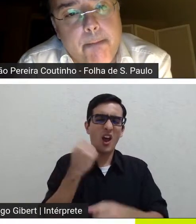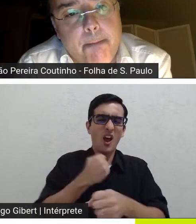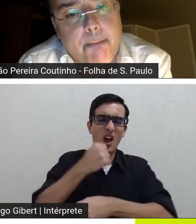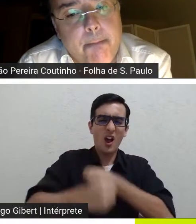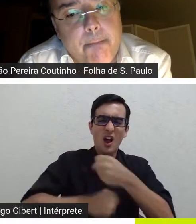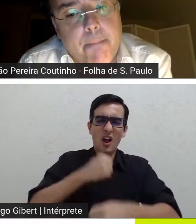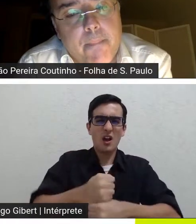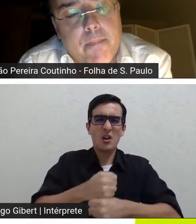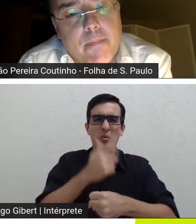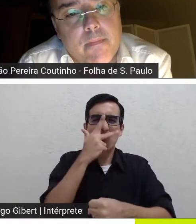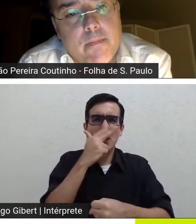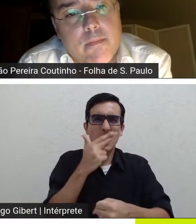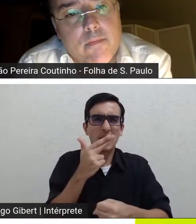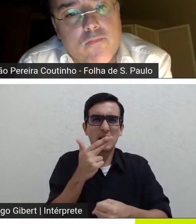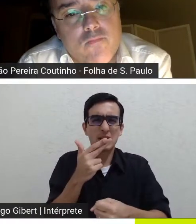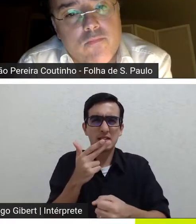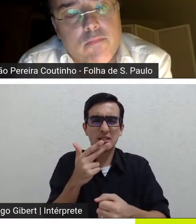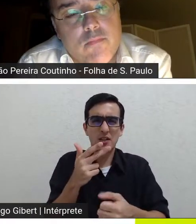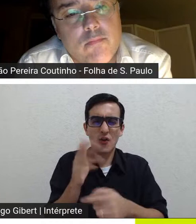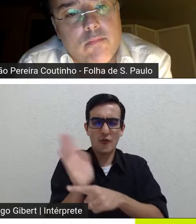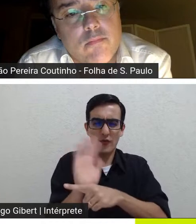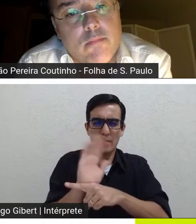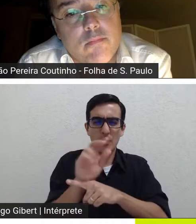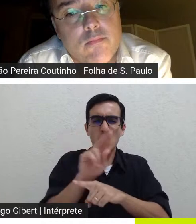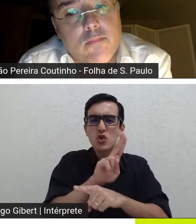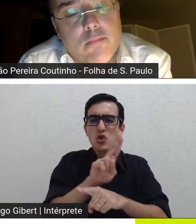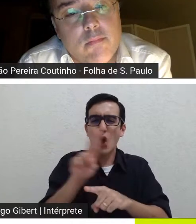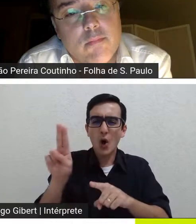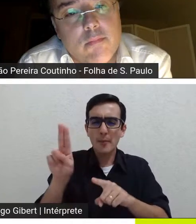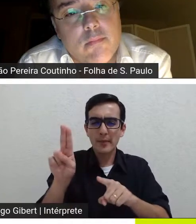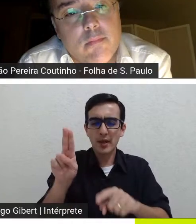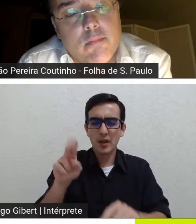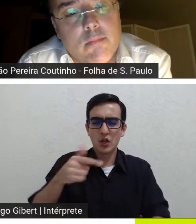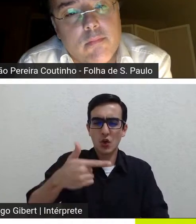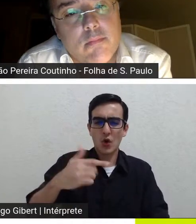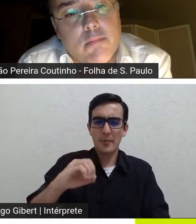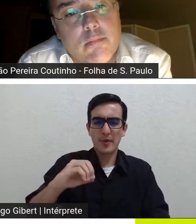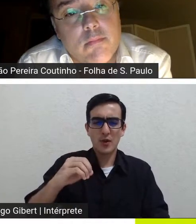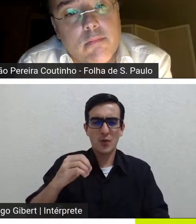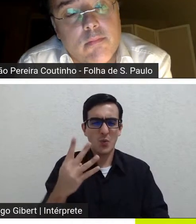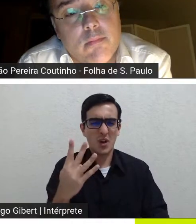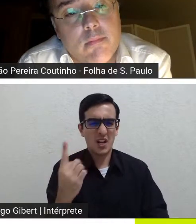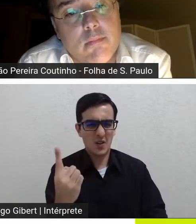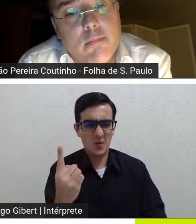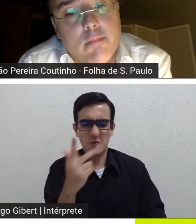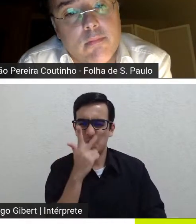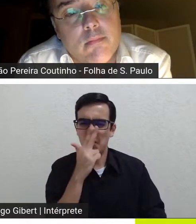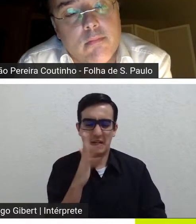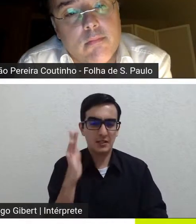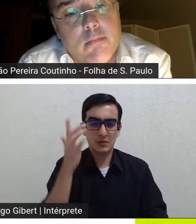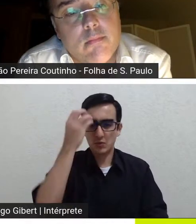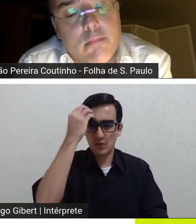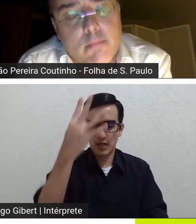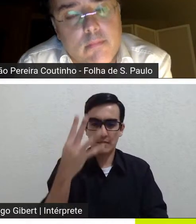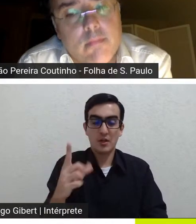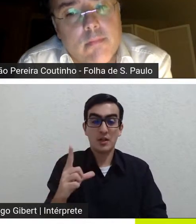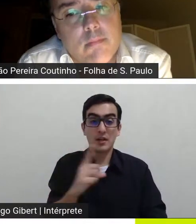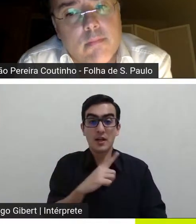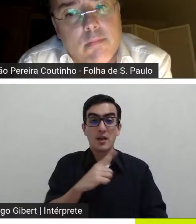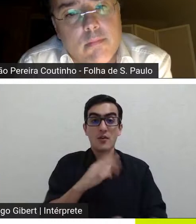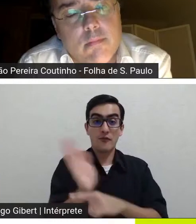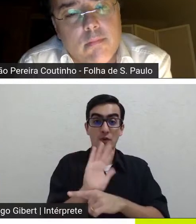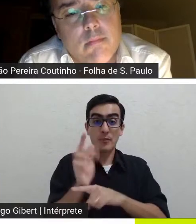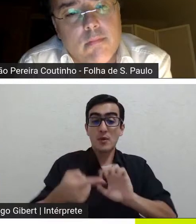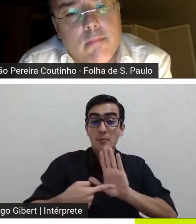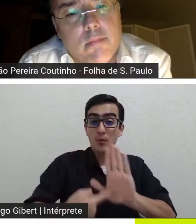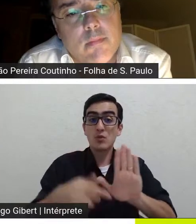quarenta e nove não me lembro direito do título mas uma das personagens é uma jogadora compulsiva e eu acho